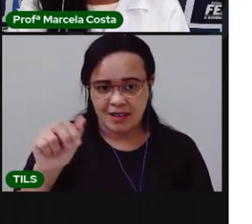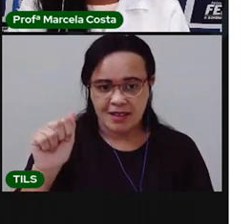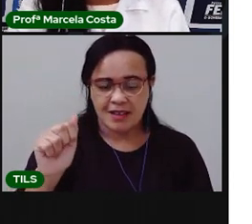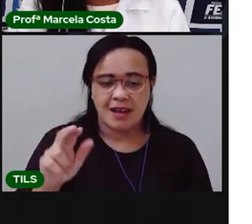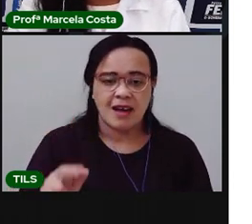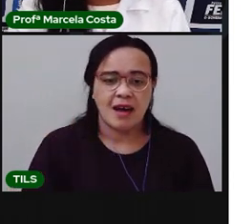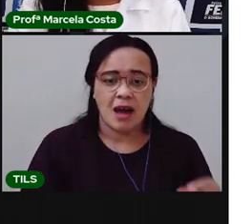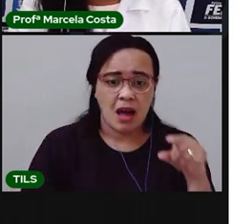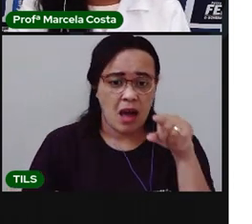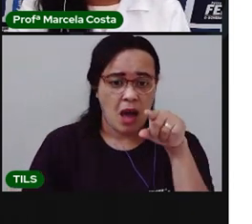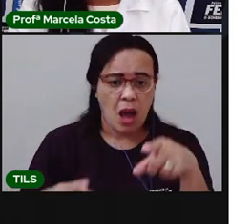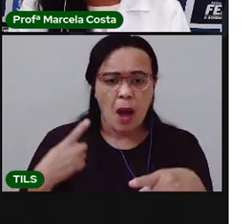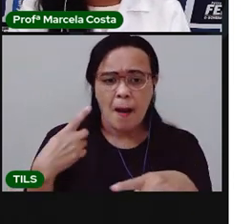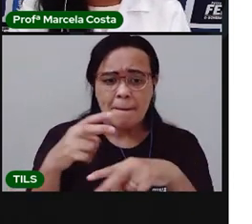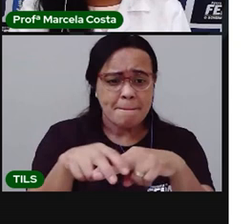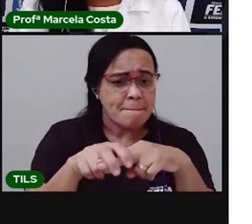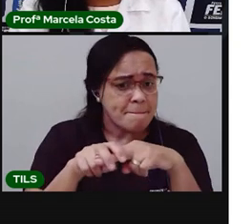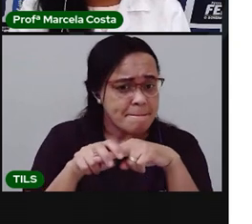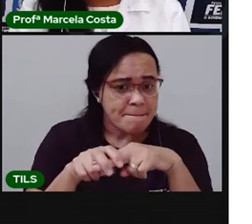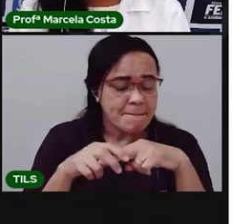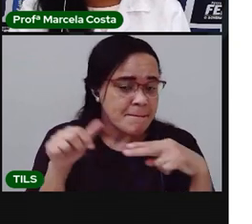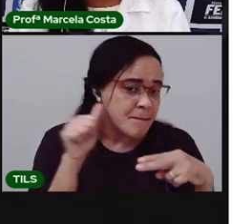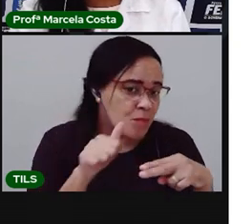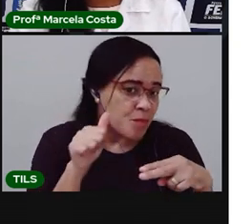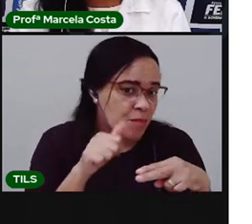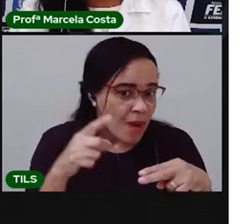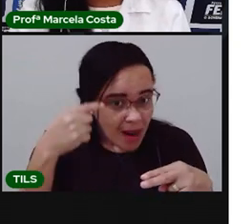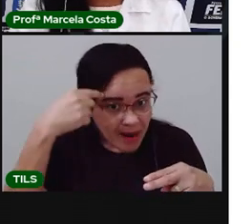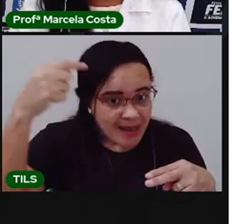não soube remar.